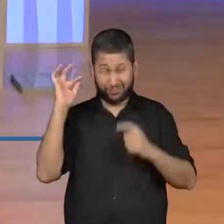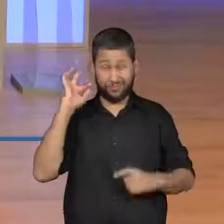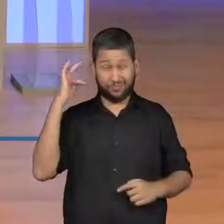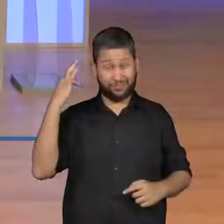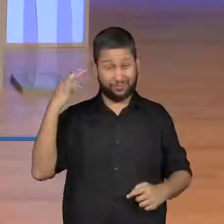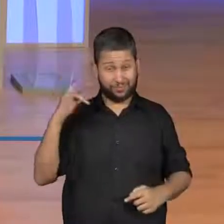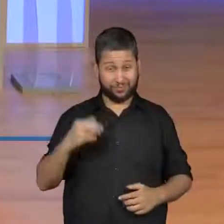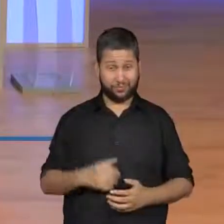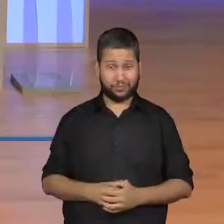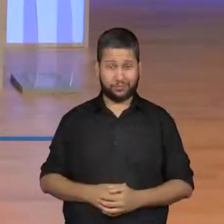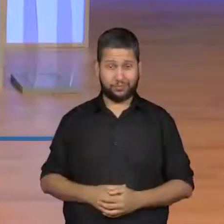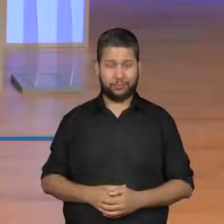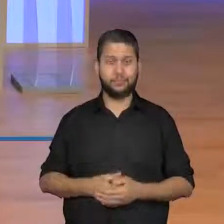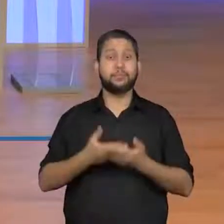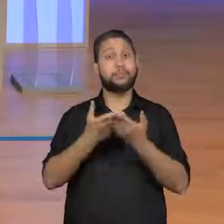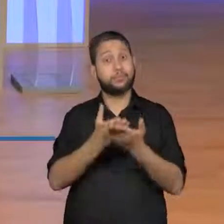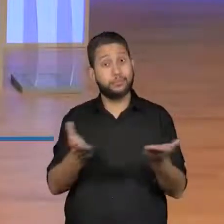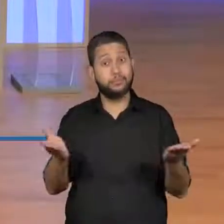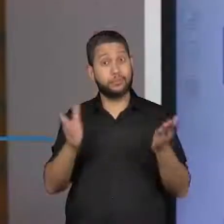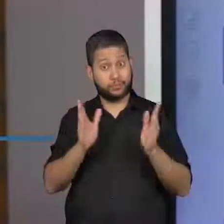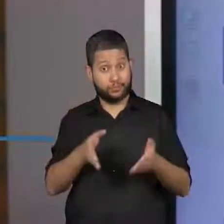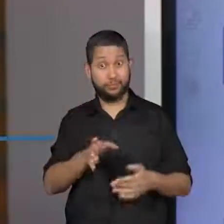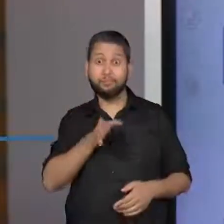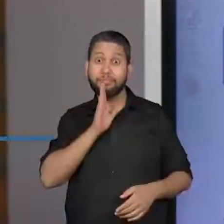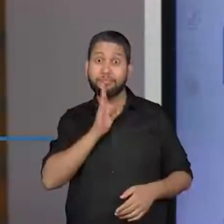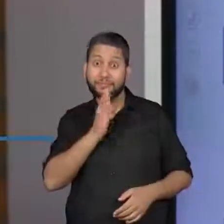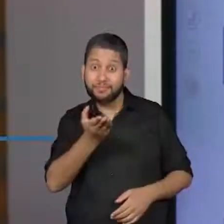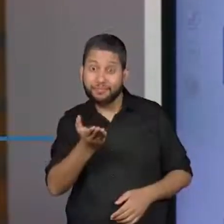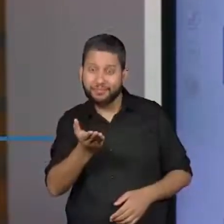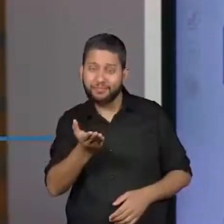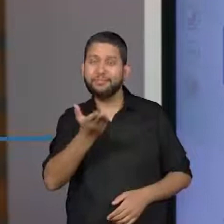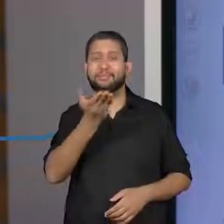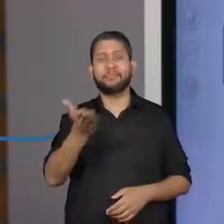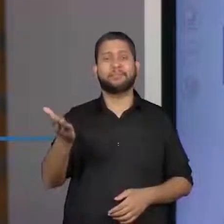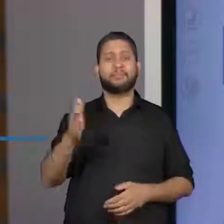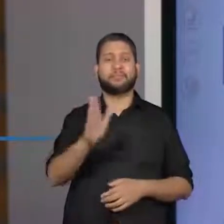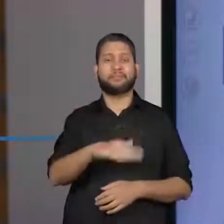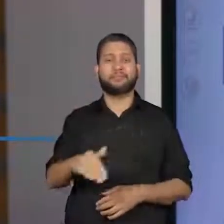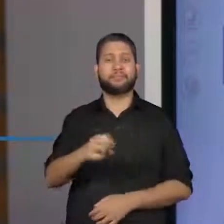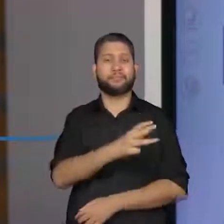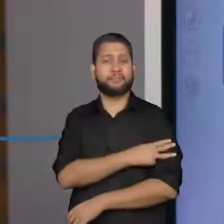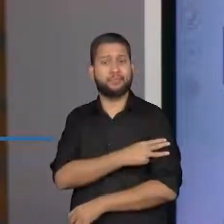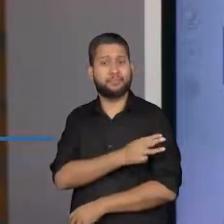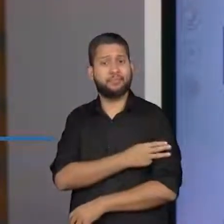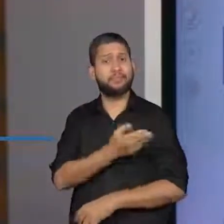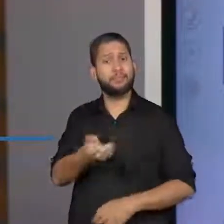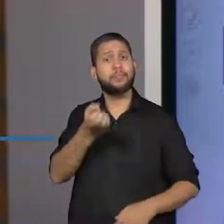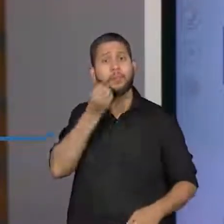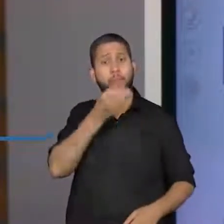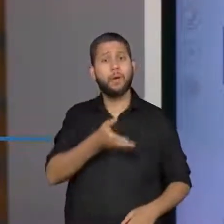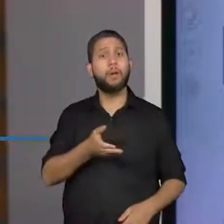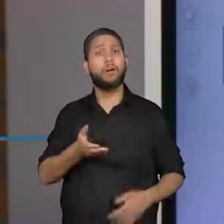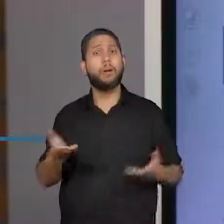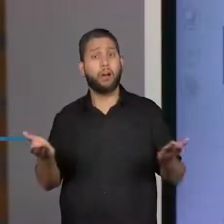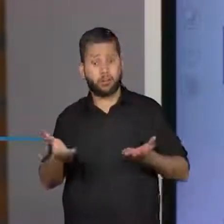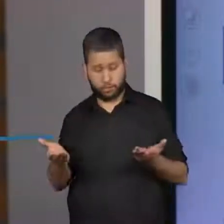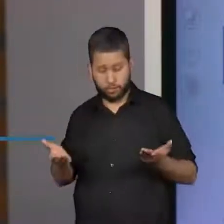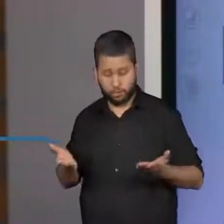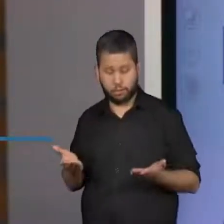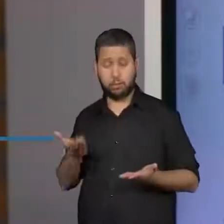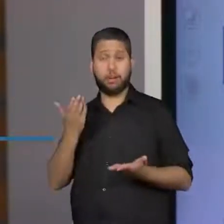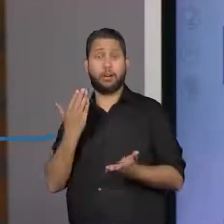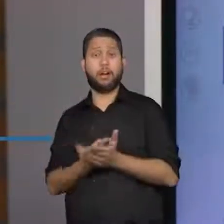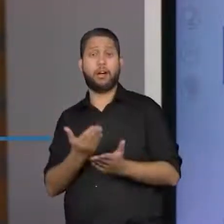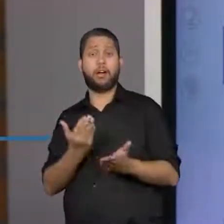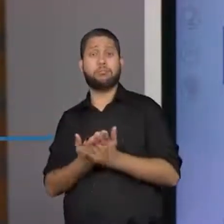Você já pensou, parou para pensar sobre esse assunto? Aí os estudantes do terceiro ano, quem sabe agora seria um bom momento para pausar esse vídeo e